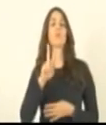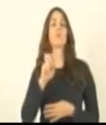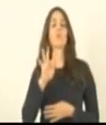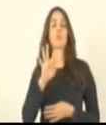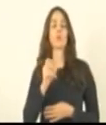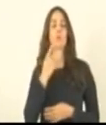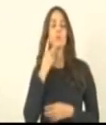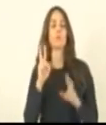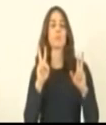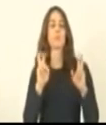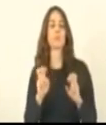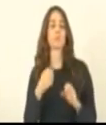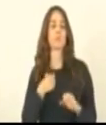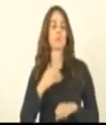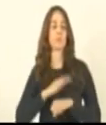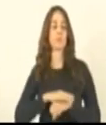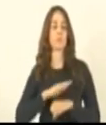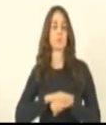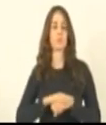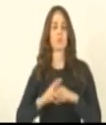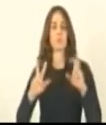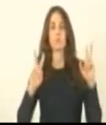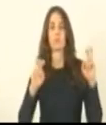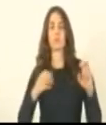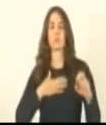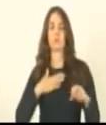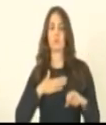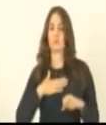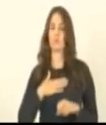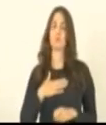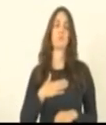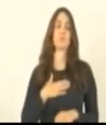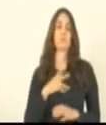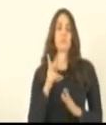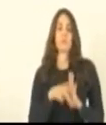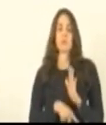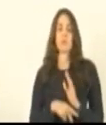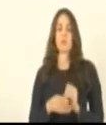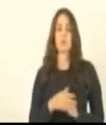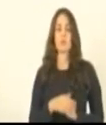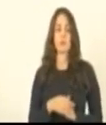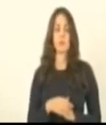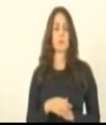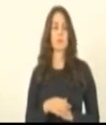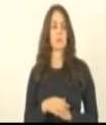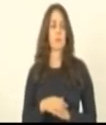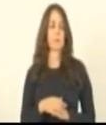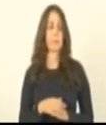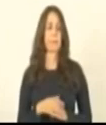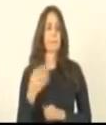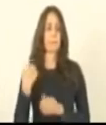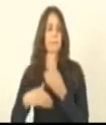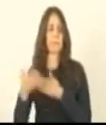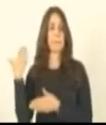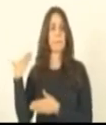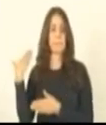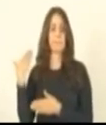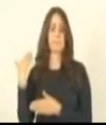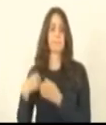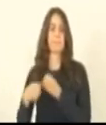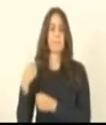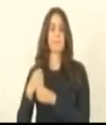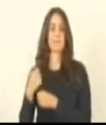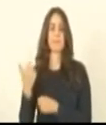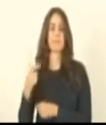diz respeito a uma matéria de minha autoria, que, na legislatura passada, não